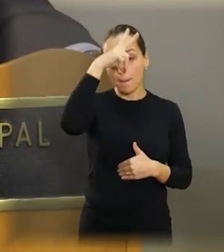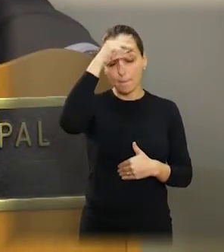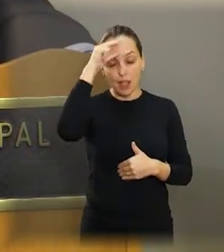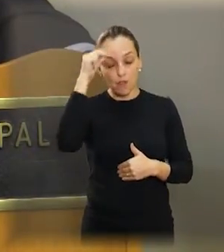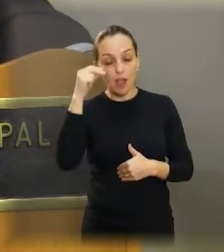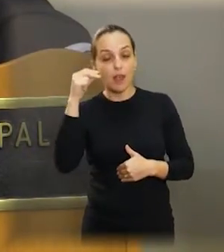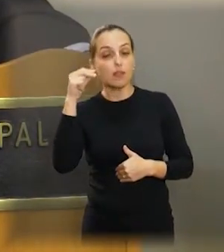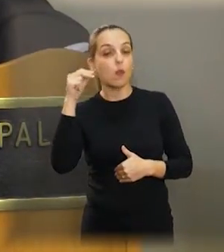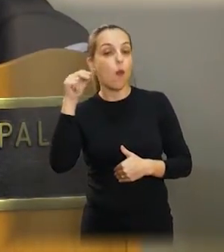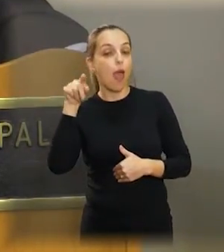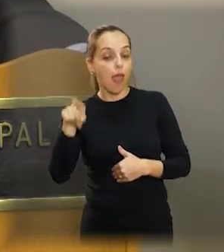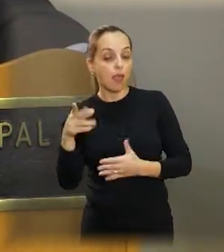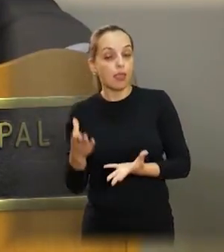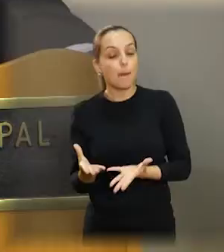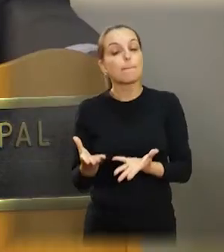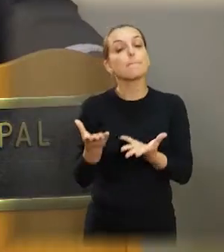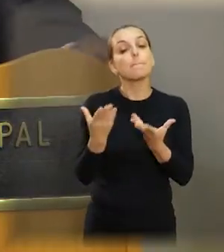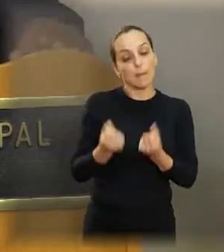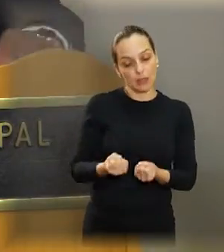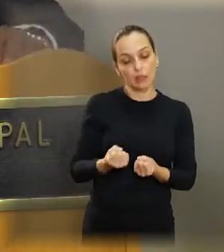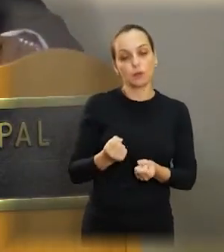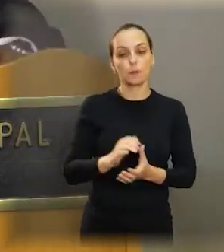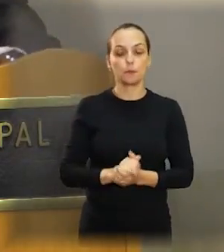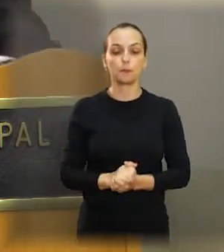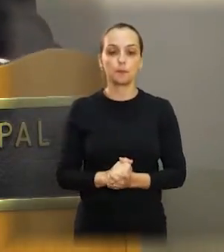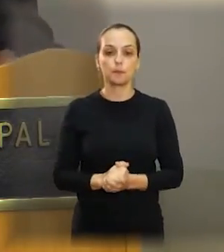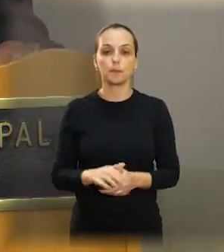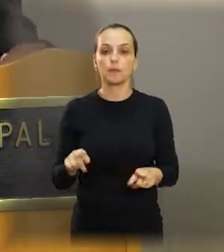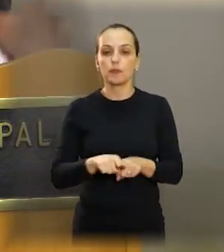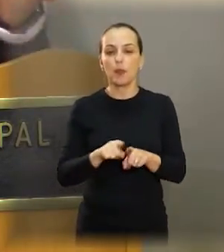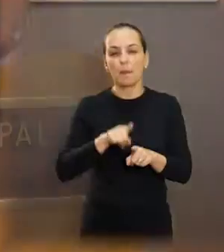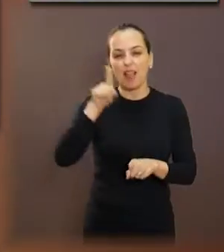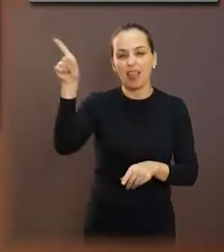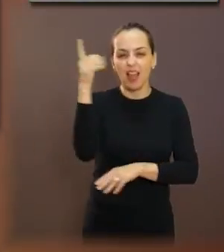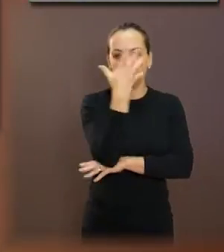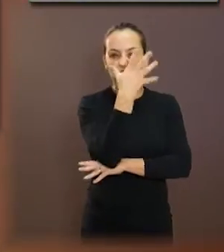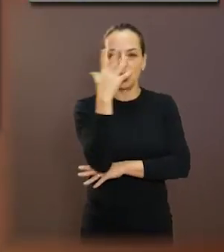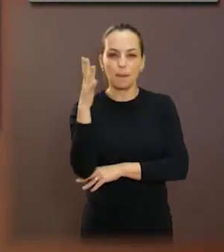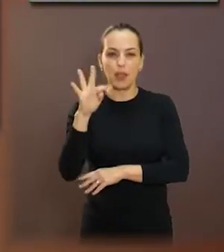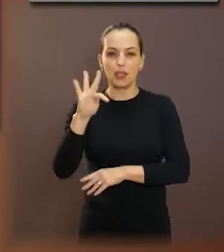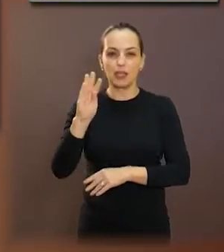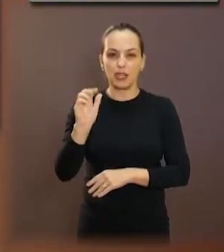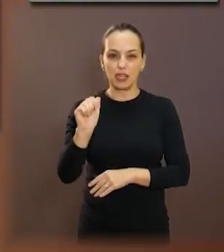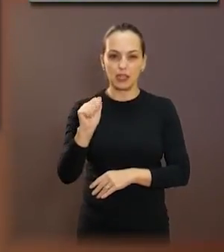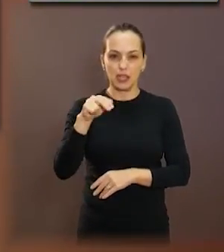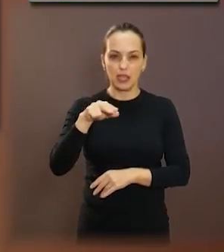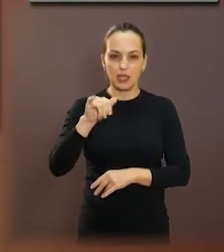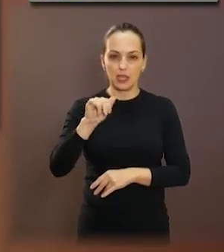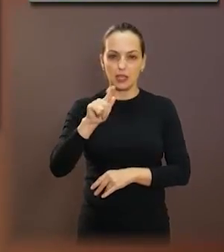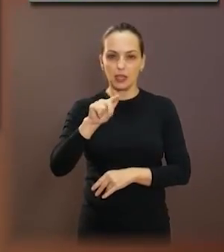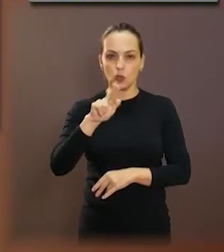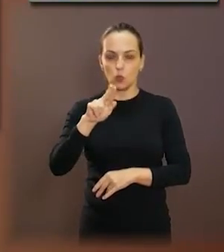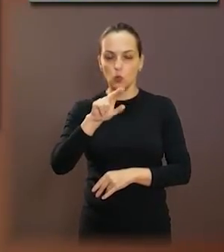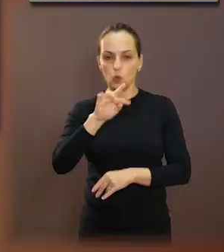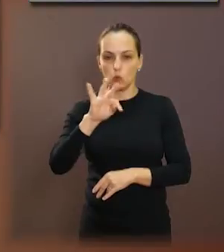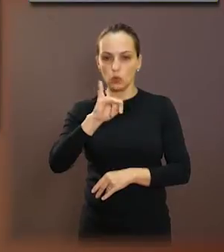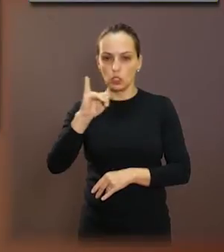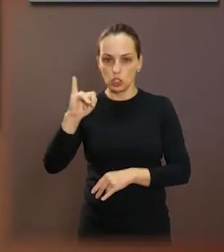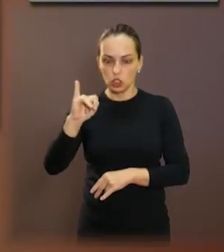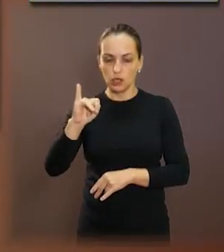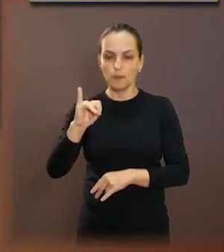ele veio atender. Então agradecendo. E também ali na praça do Nilson Guto também, que eu comecei a falar no começo, mas tinha mudado a foto, até desculpa aí